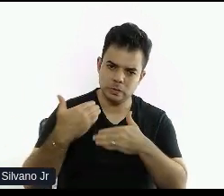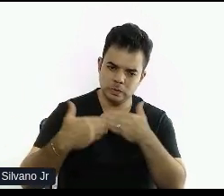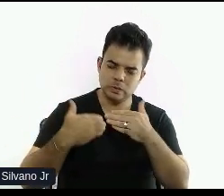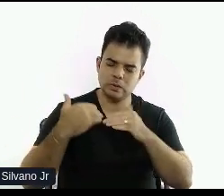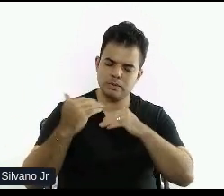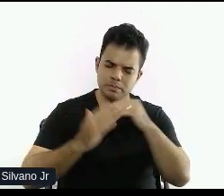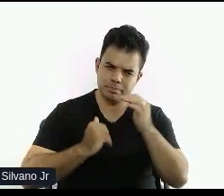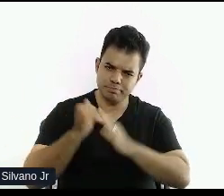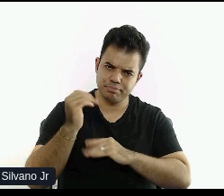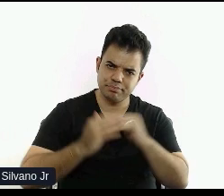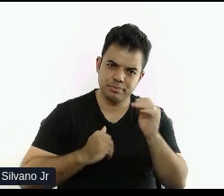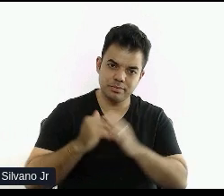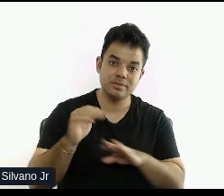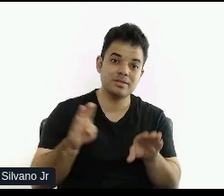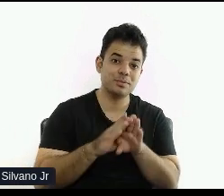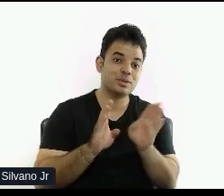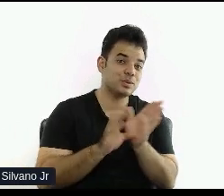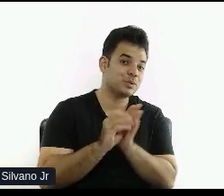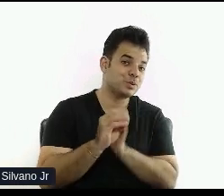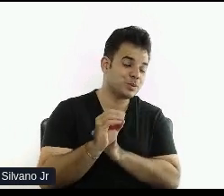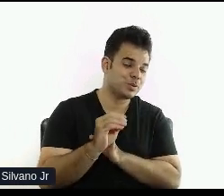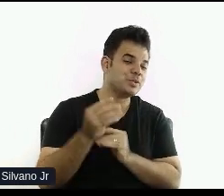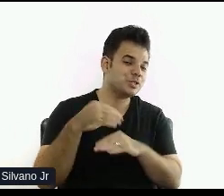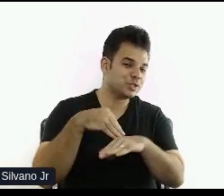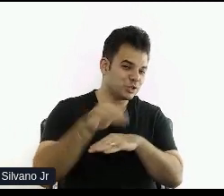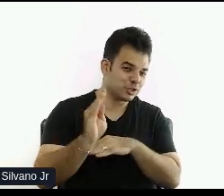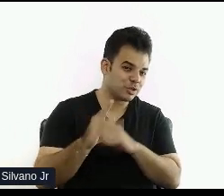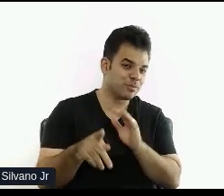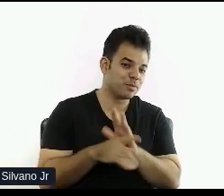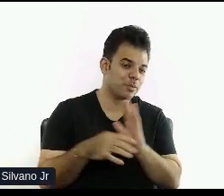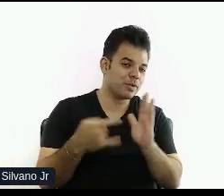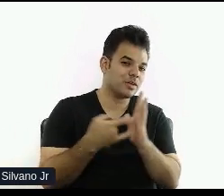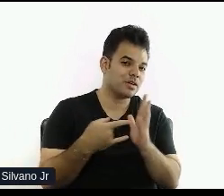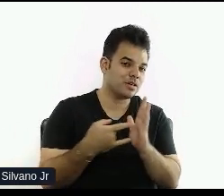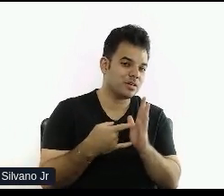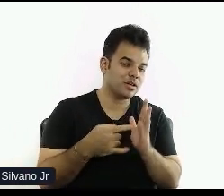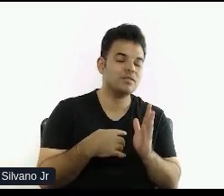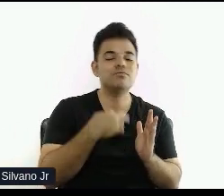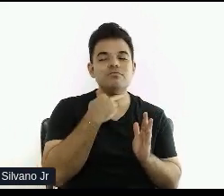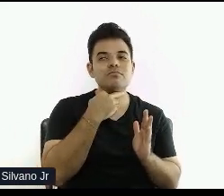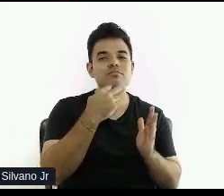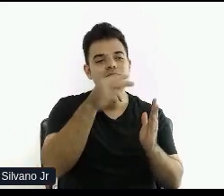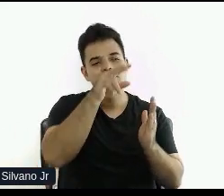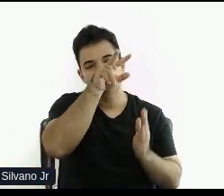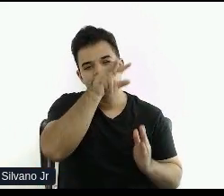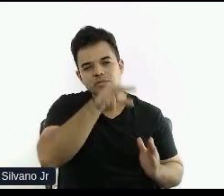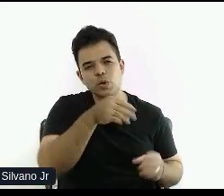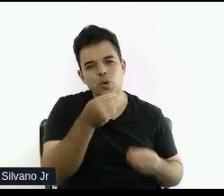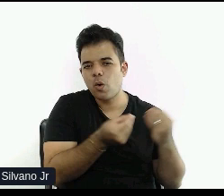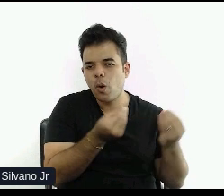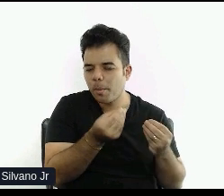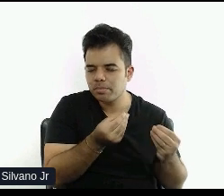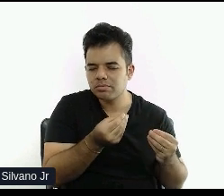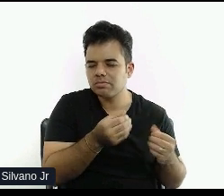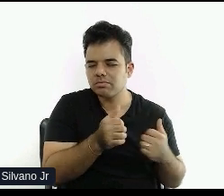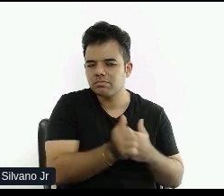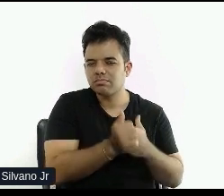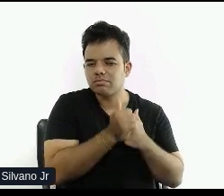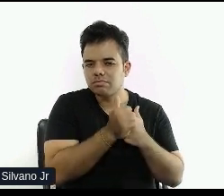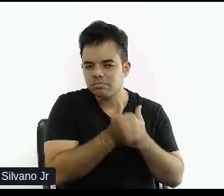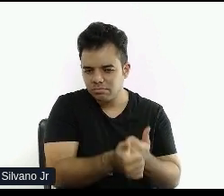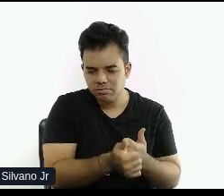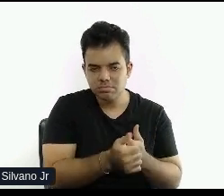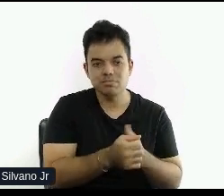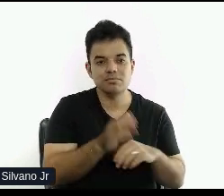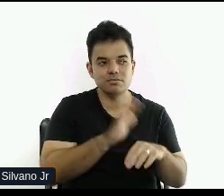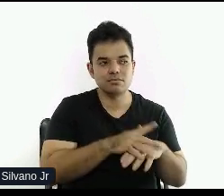Uma dica do próprio Google é fazer, para desenvolvedores, é usar leitores de tela, né? Como que seria a navegação? Então, eles mesmos ativar